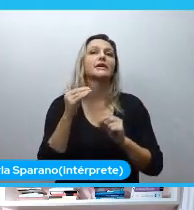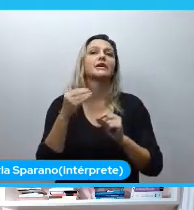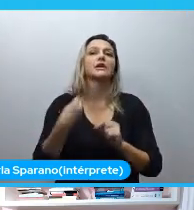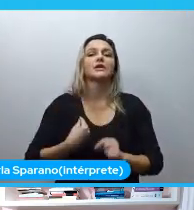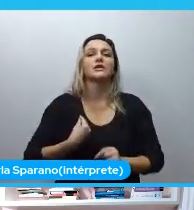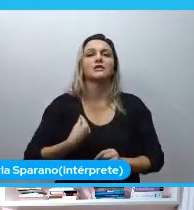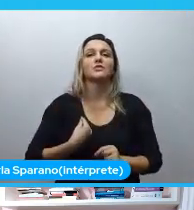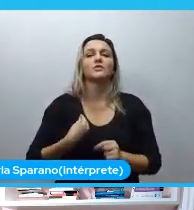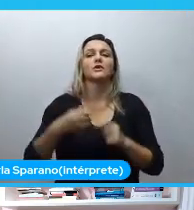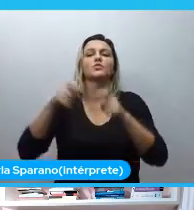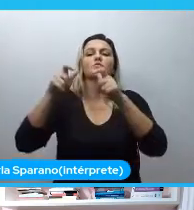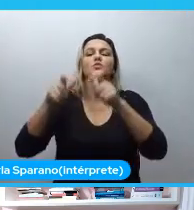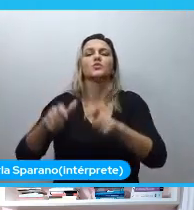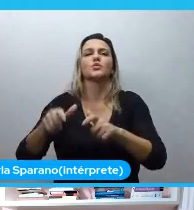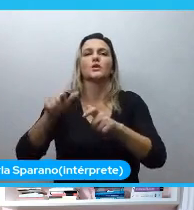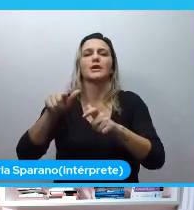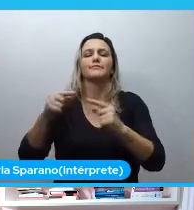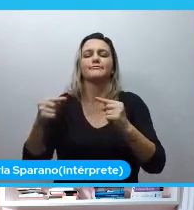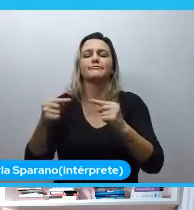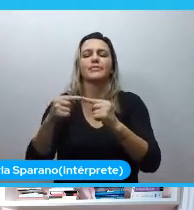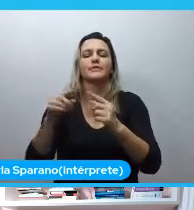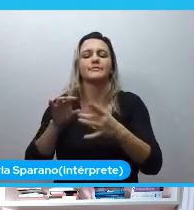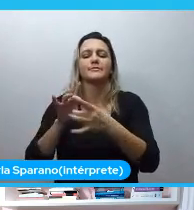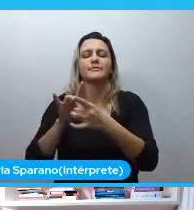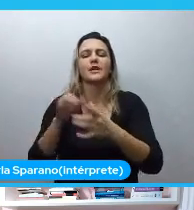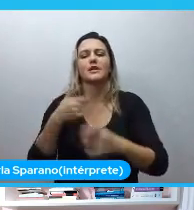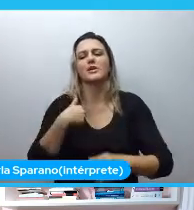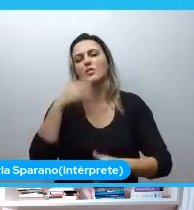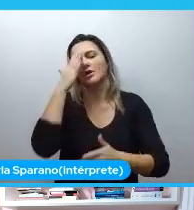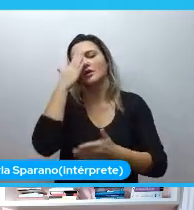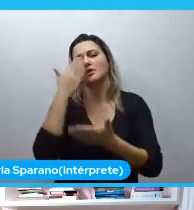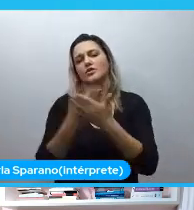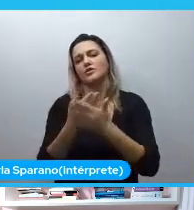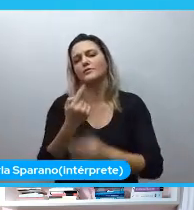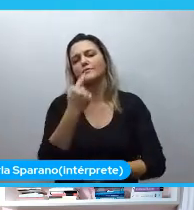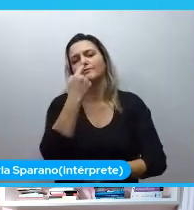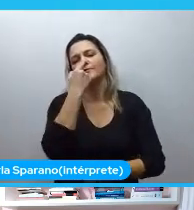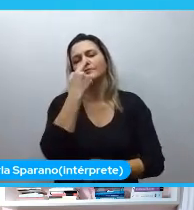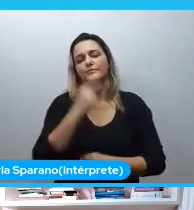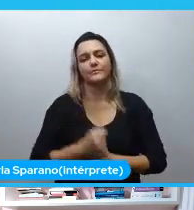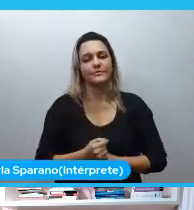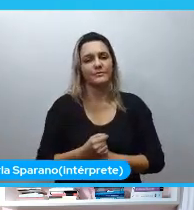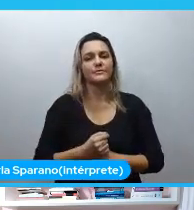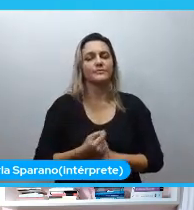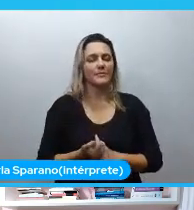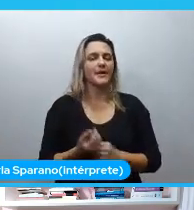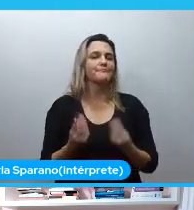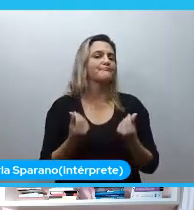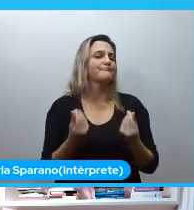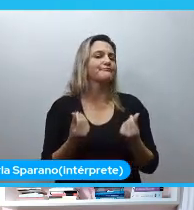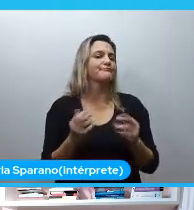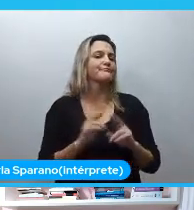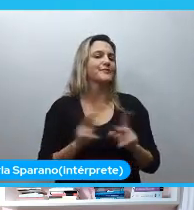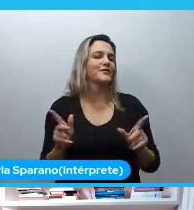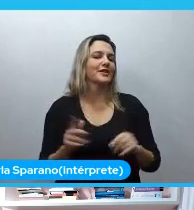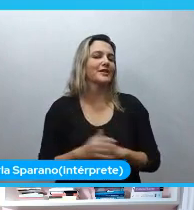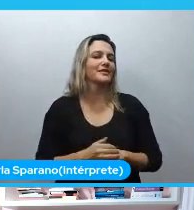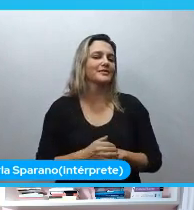alinhado com o que eu acreditava. E é muito diferente a gente estar num lugar que a nossa existência,